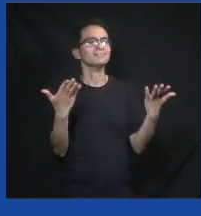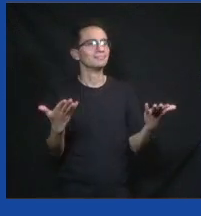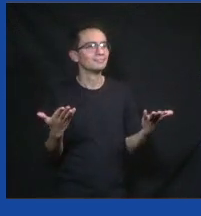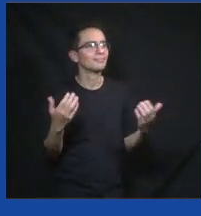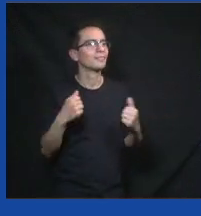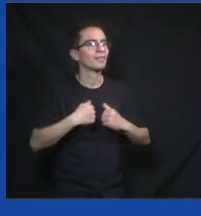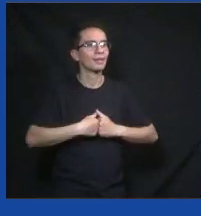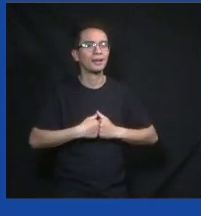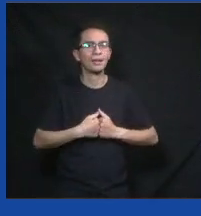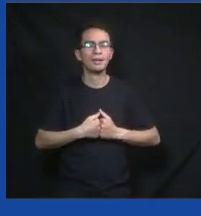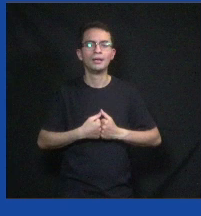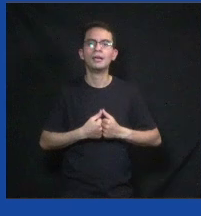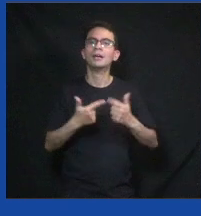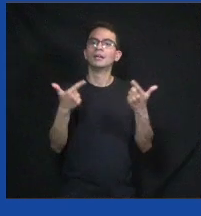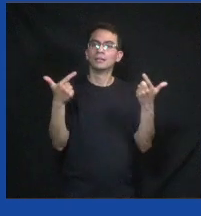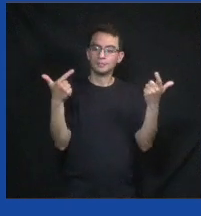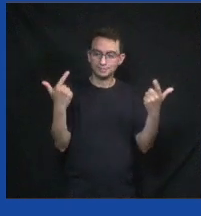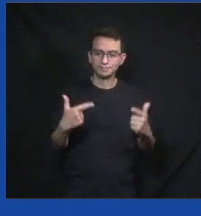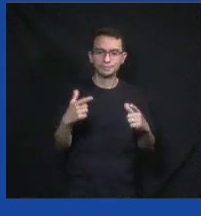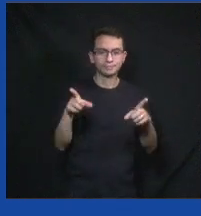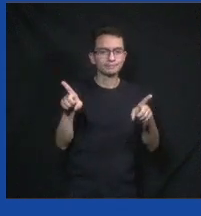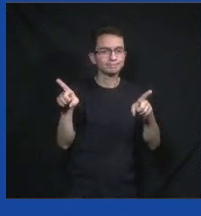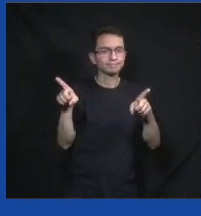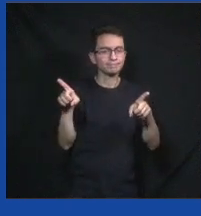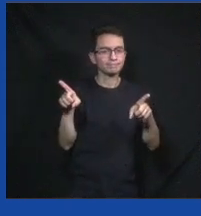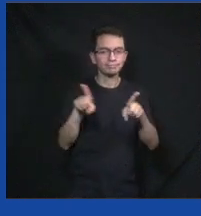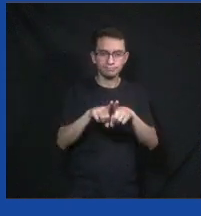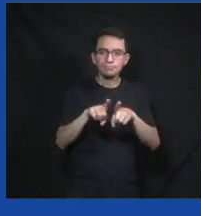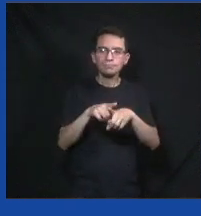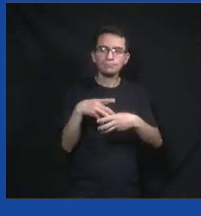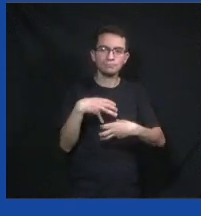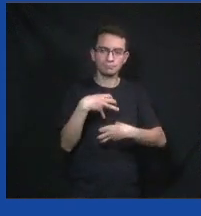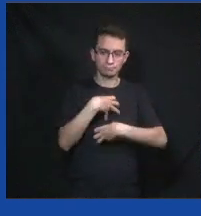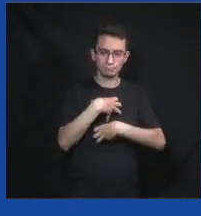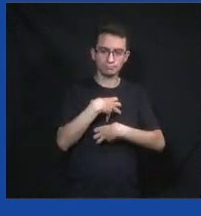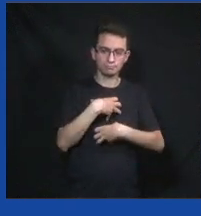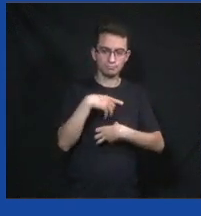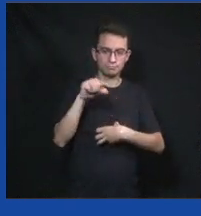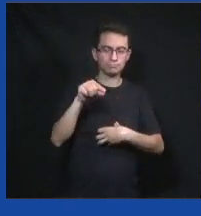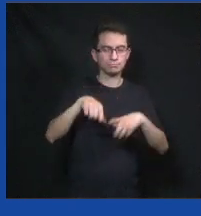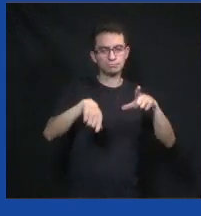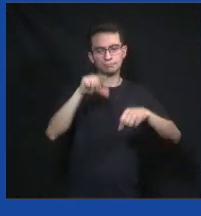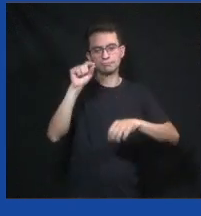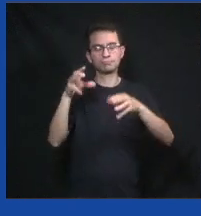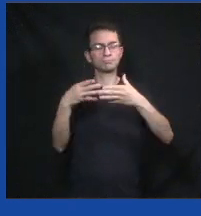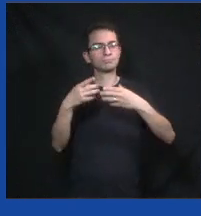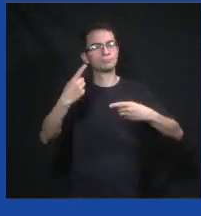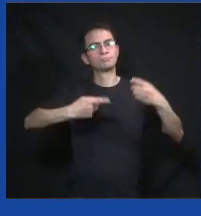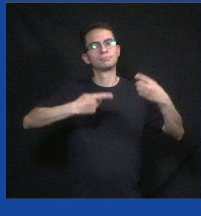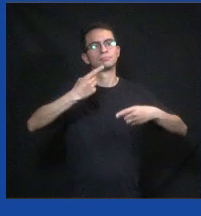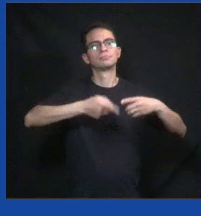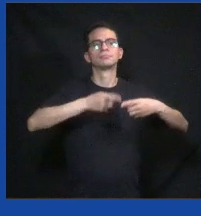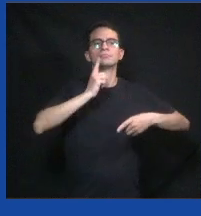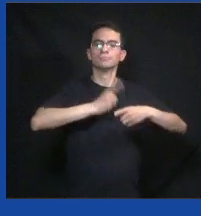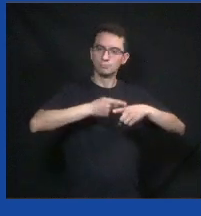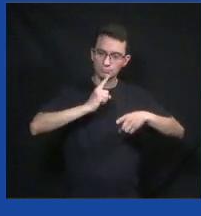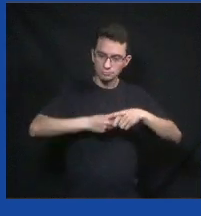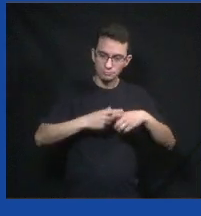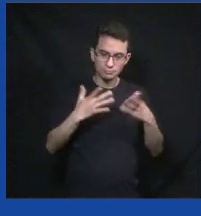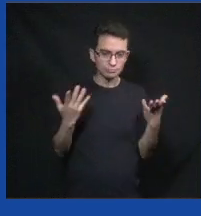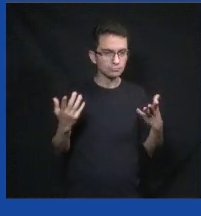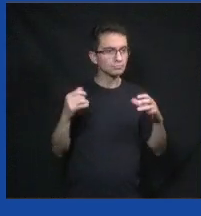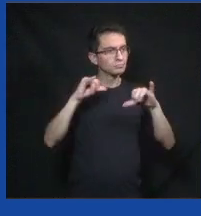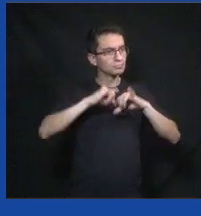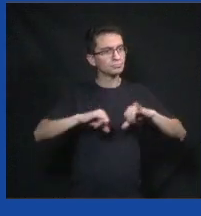e em Jaboatão, a cidade do lado do PSDB. Então, também sempre pensando muito de uma forma suprapartidária e tal. Em 2010, eu trabalhei numa campanha para governador. Em 2012, eu